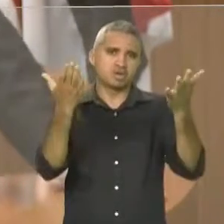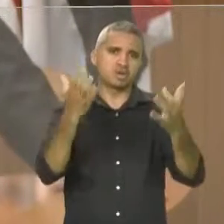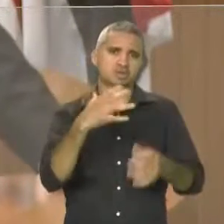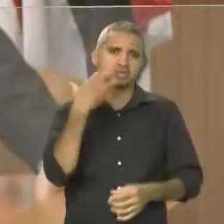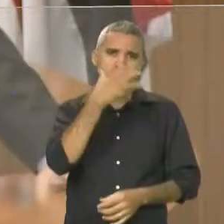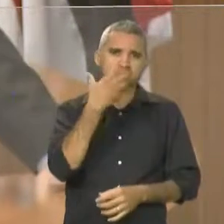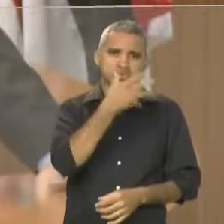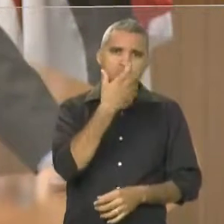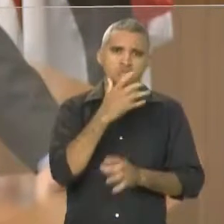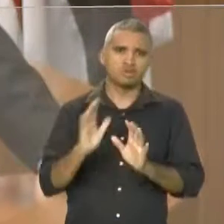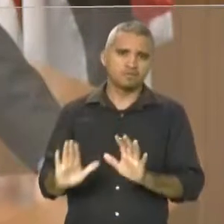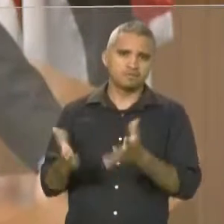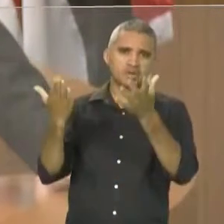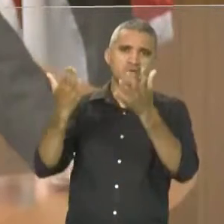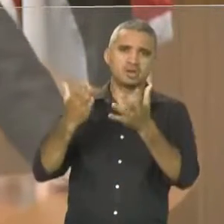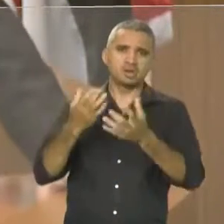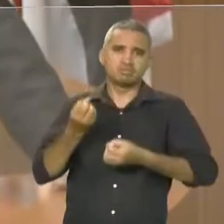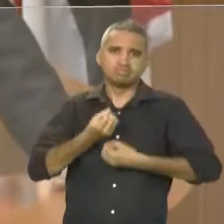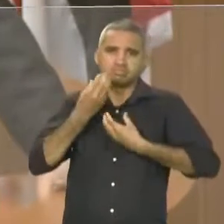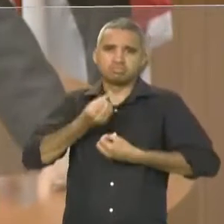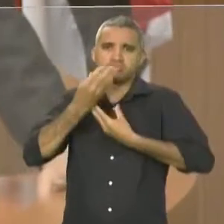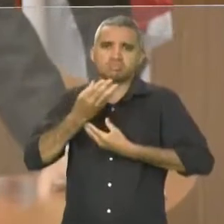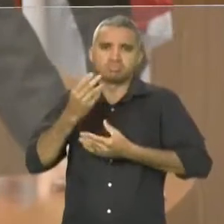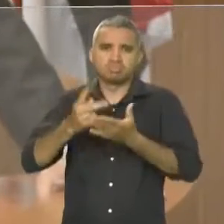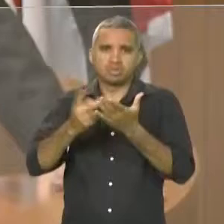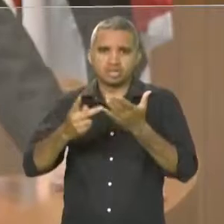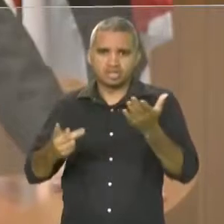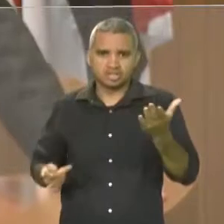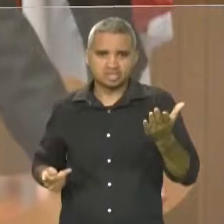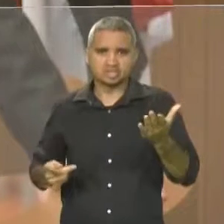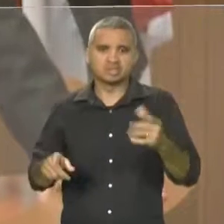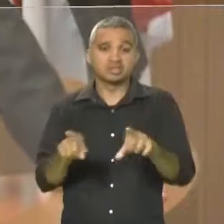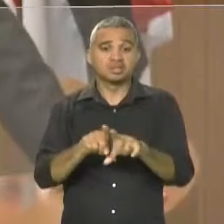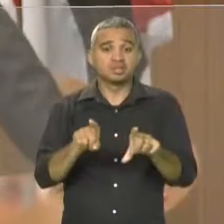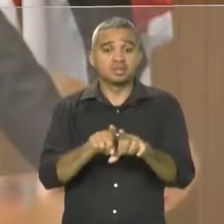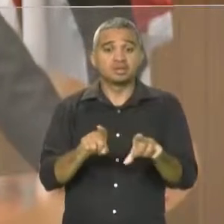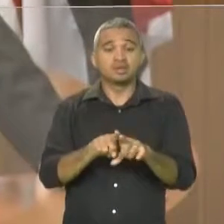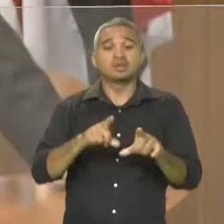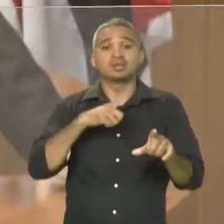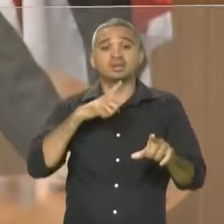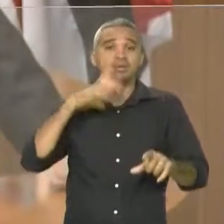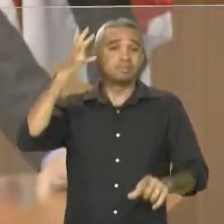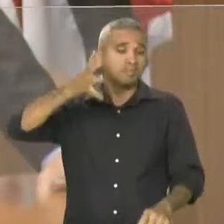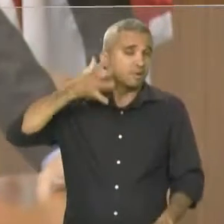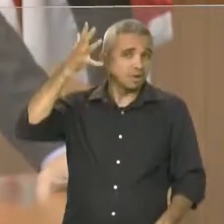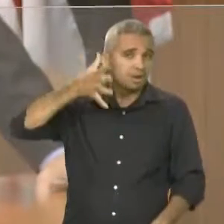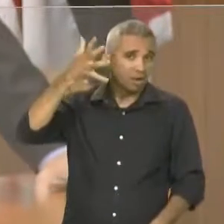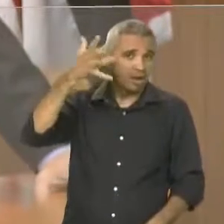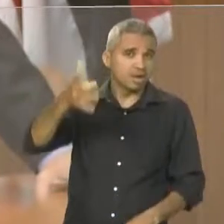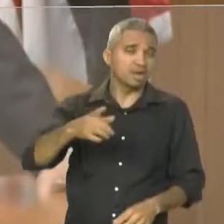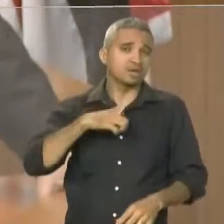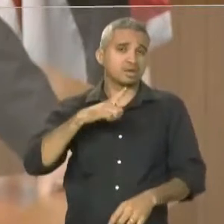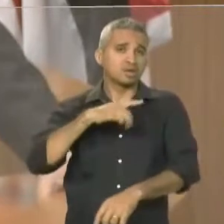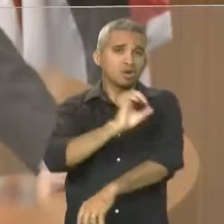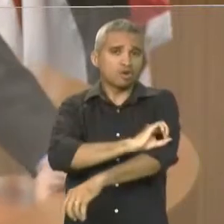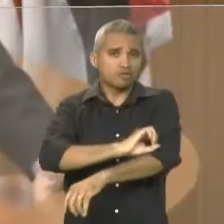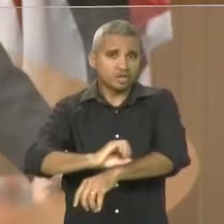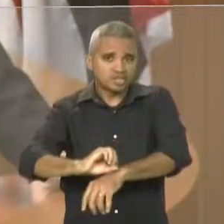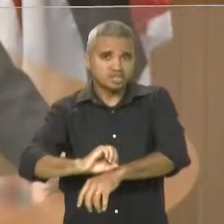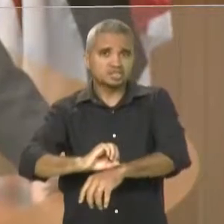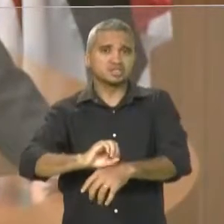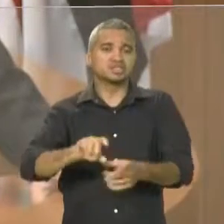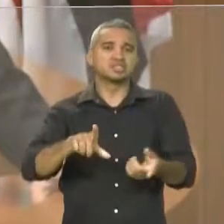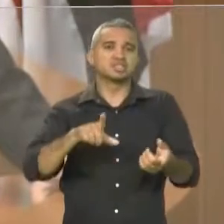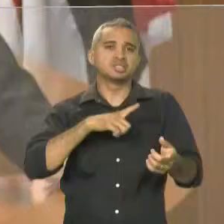poesias, como também as palestras, as oficinas, concurso, soletrando,